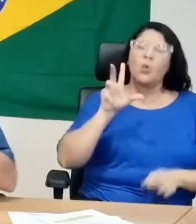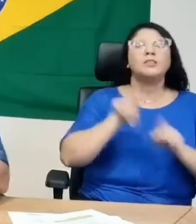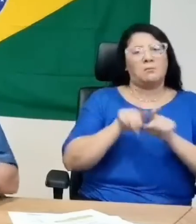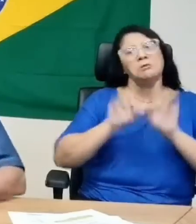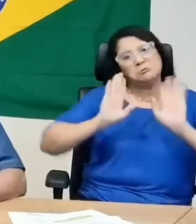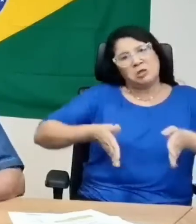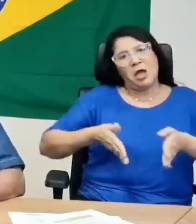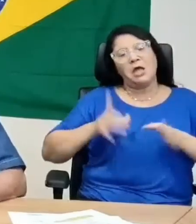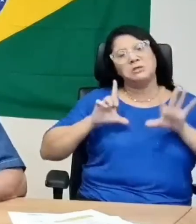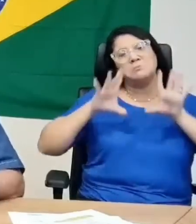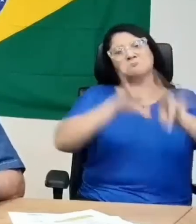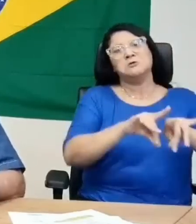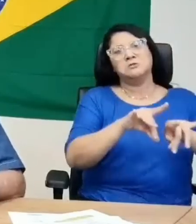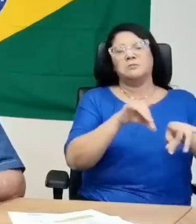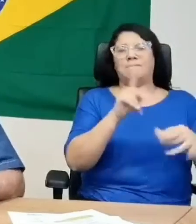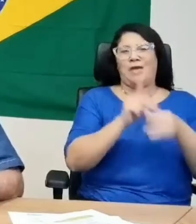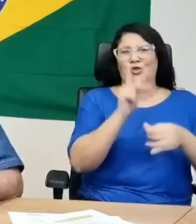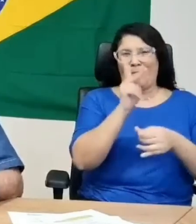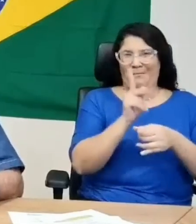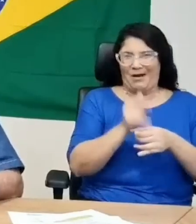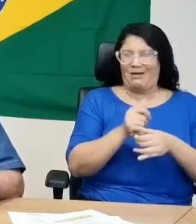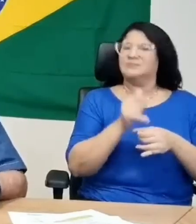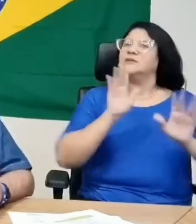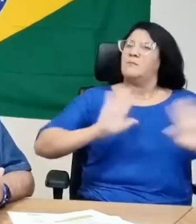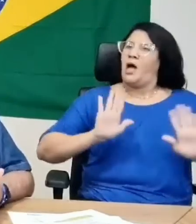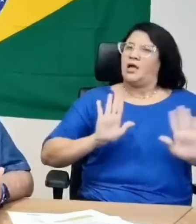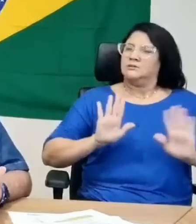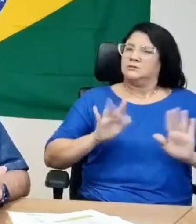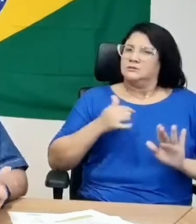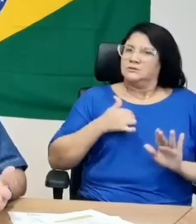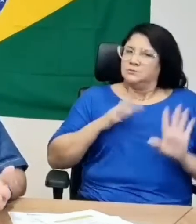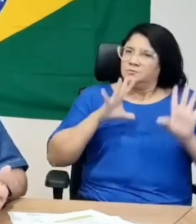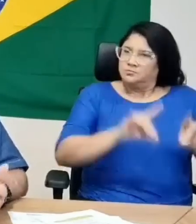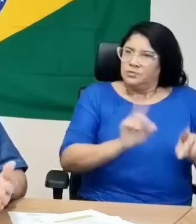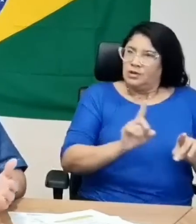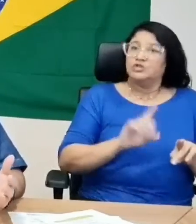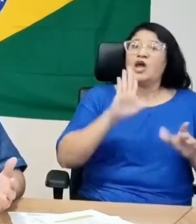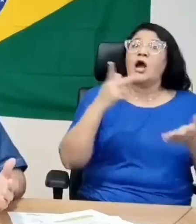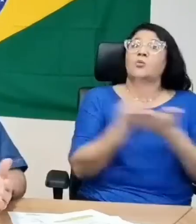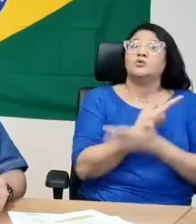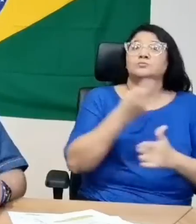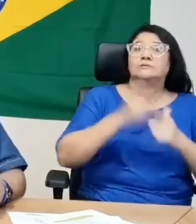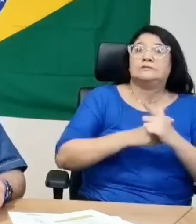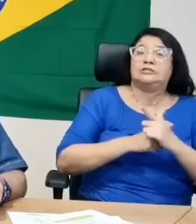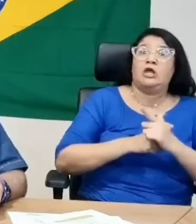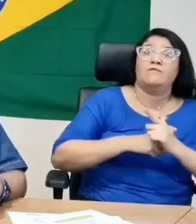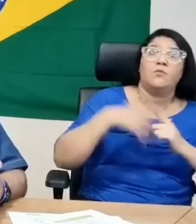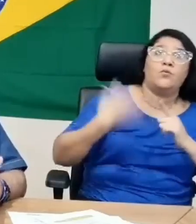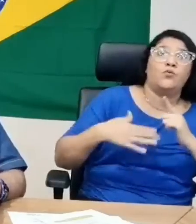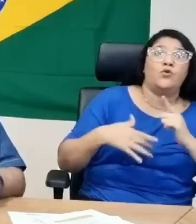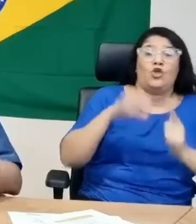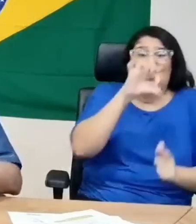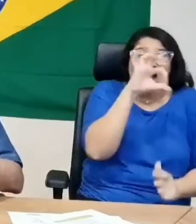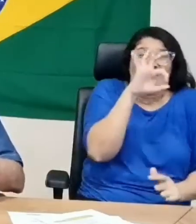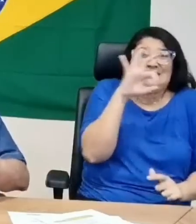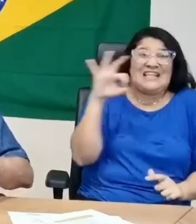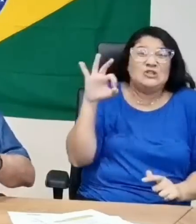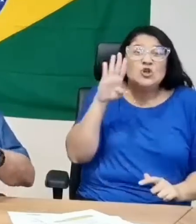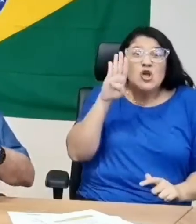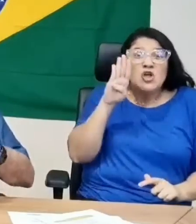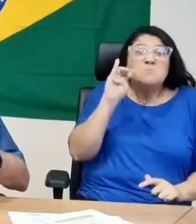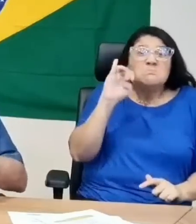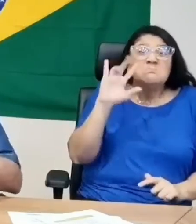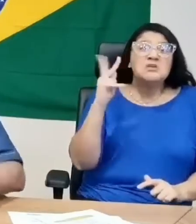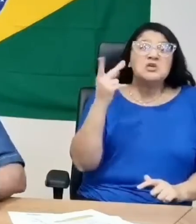E o caso é o novo, o endividamento de 900 bilhões de reais na Petrobras. Sentiu? 900 bilhões de endividamento